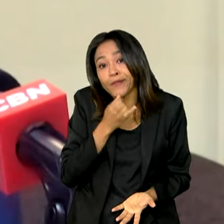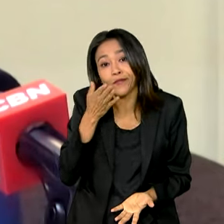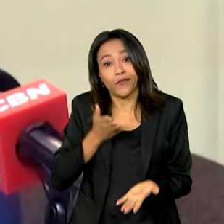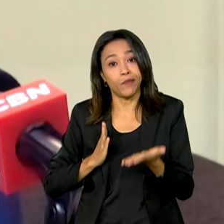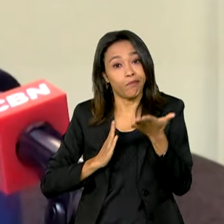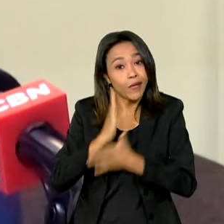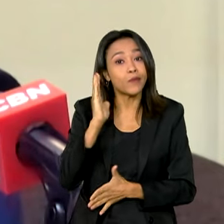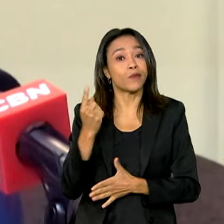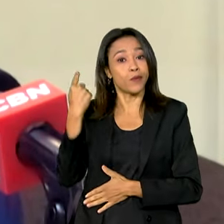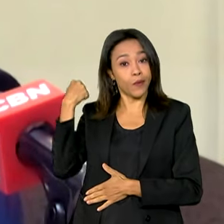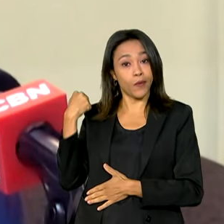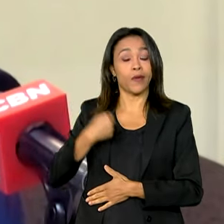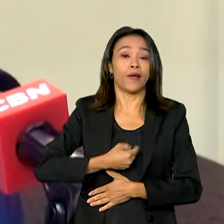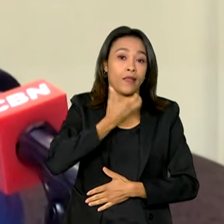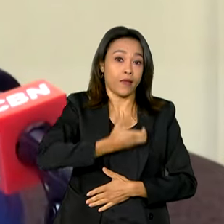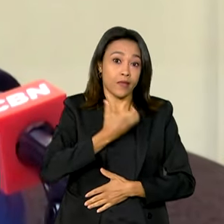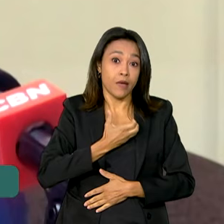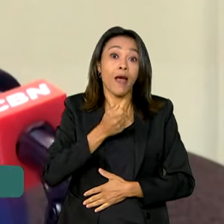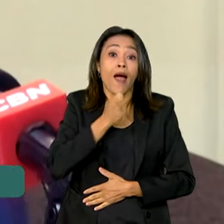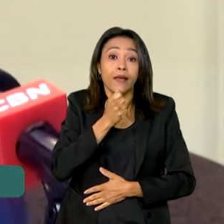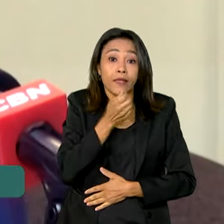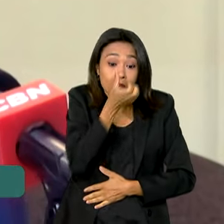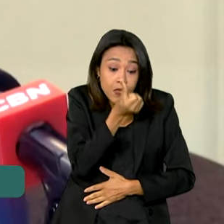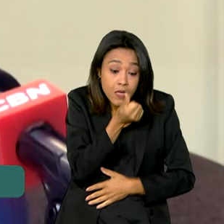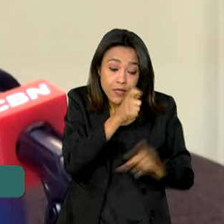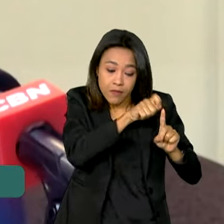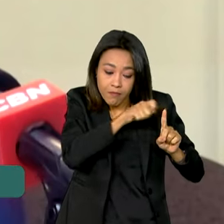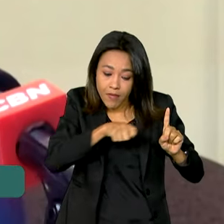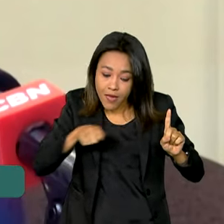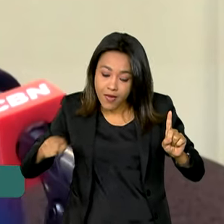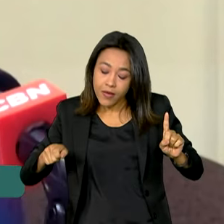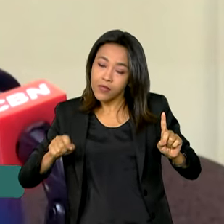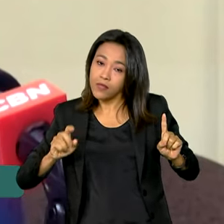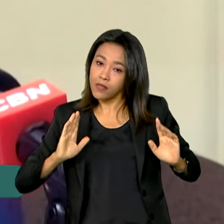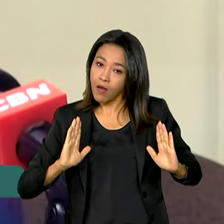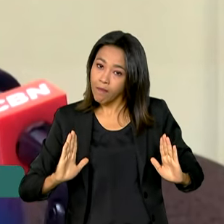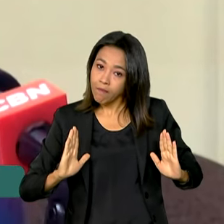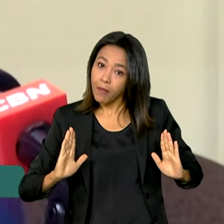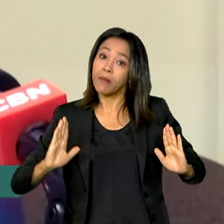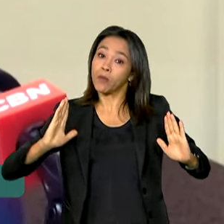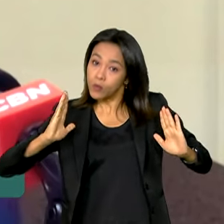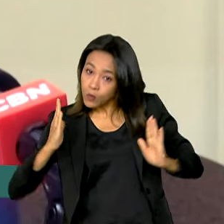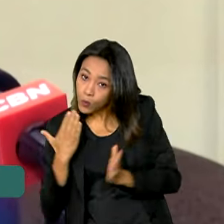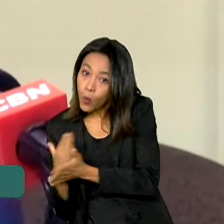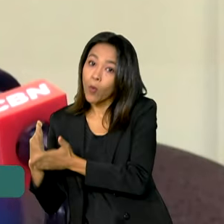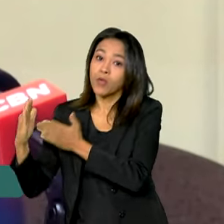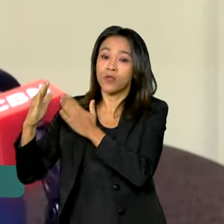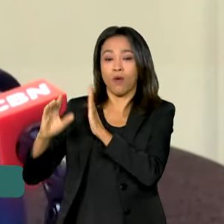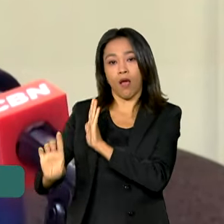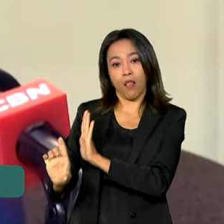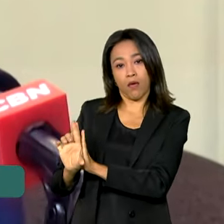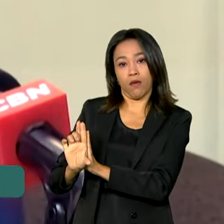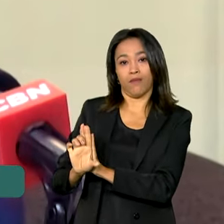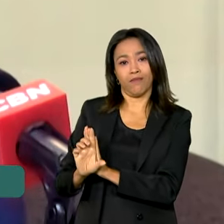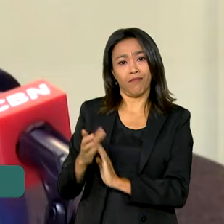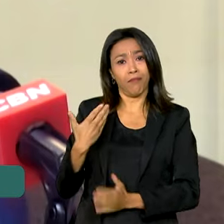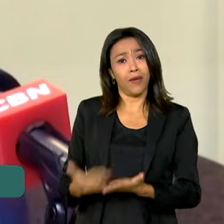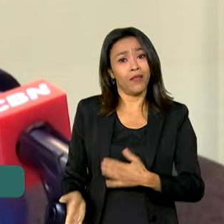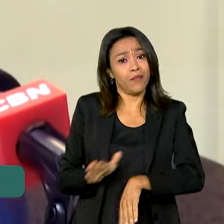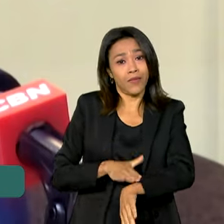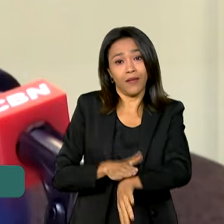ainda com seis meses de carência que o Congresso deu para que ela entrasse em vigor. Então, nós perdemos muito tempo.